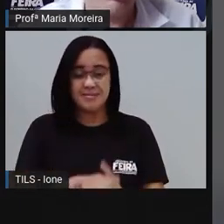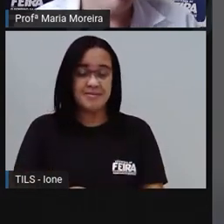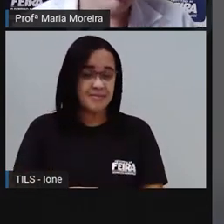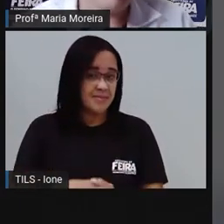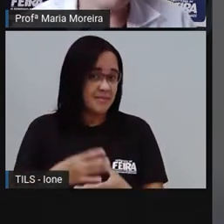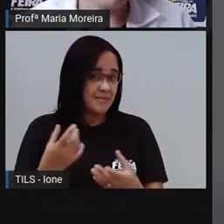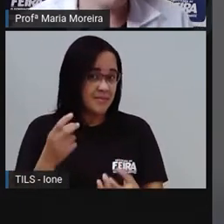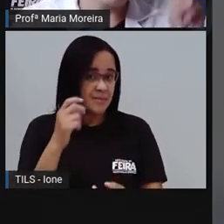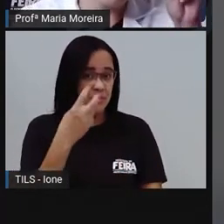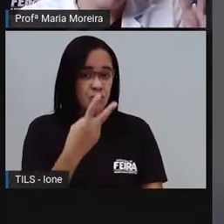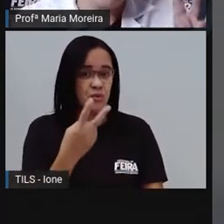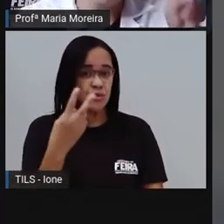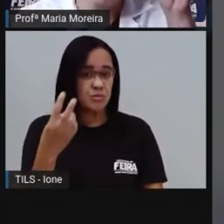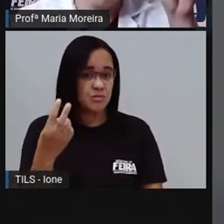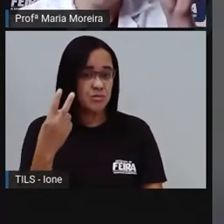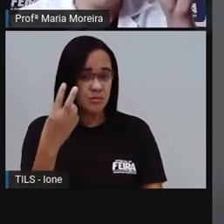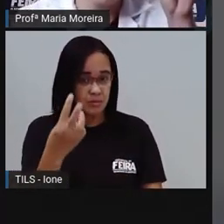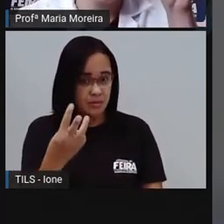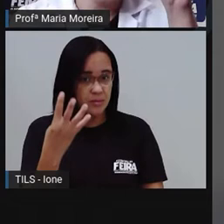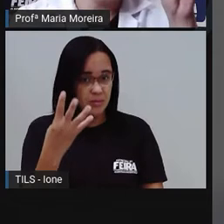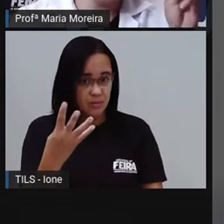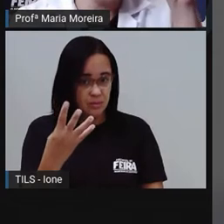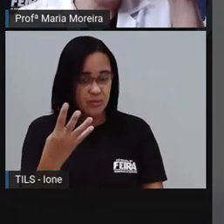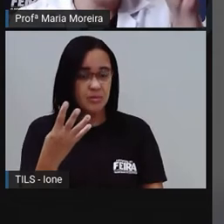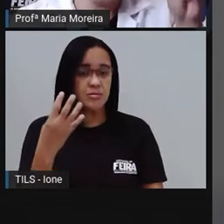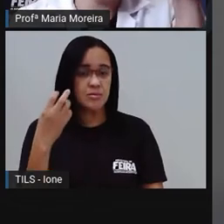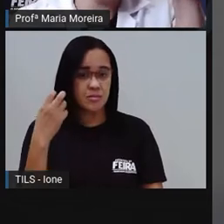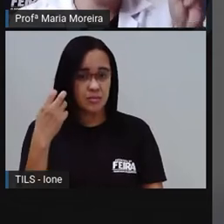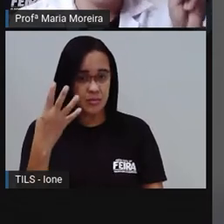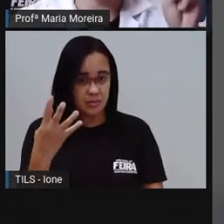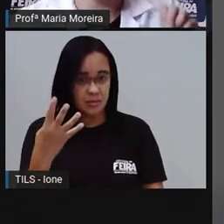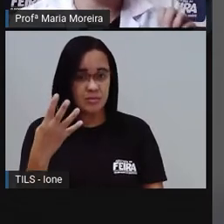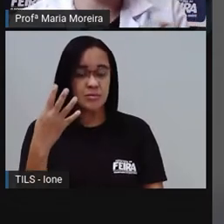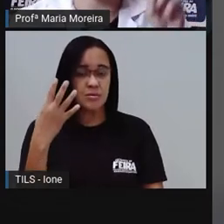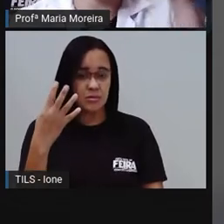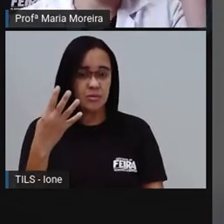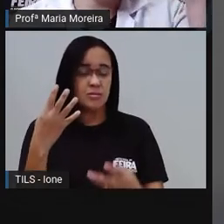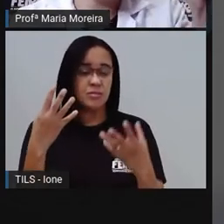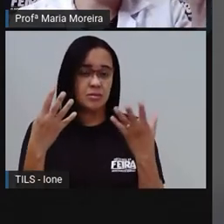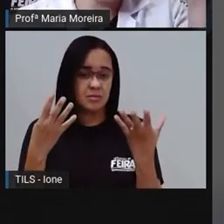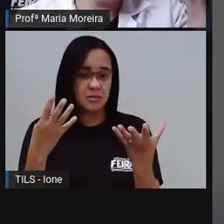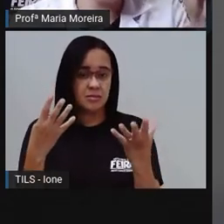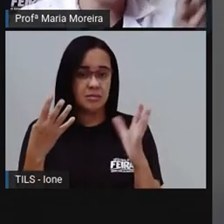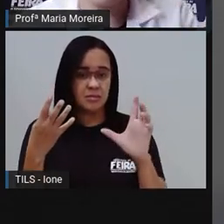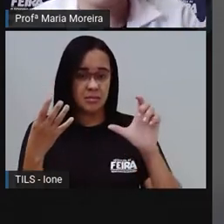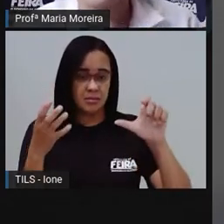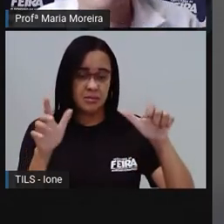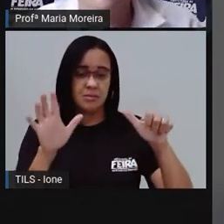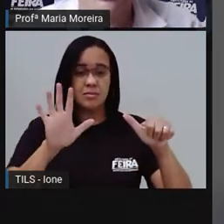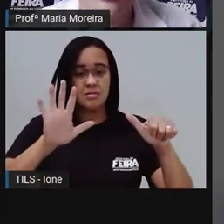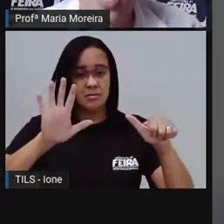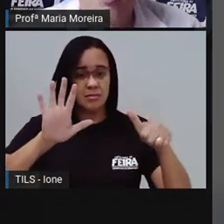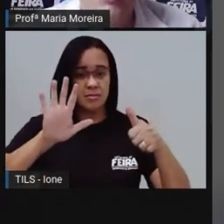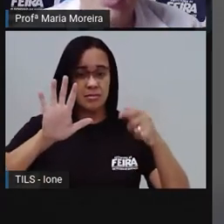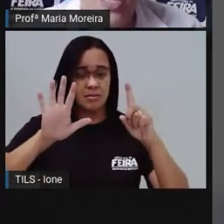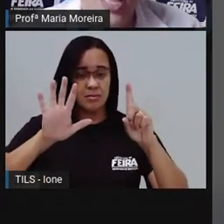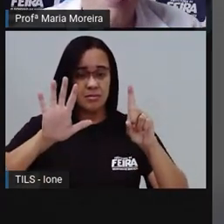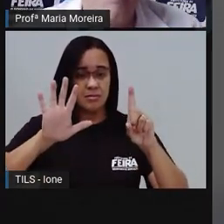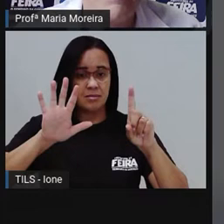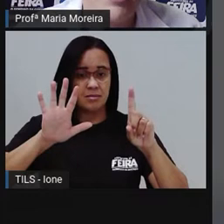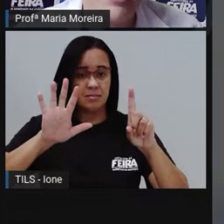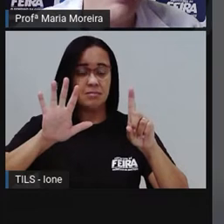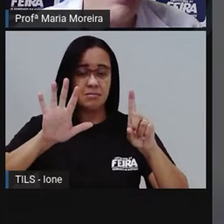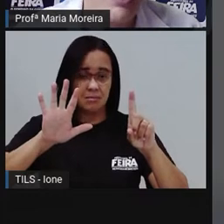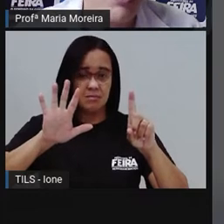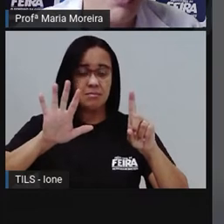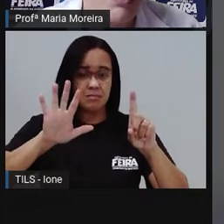a quanto? Dois mais dois? Dois. Com mais dois? Dois. Três. Quatro. Com mais dois? Cinco. Seis. E dá o quê? A